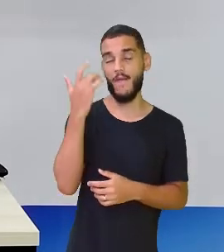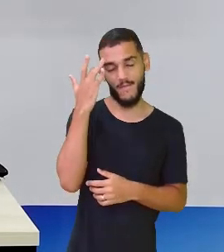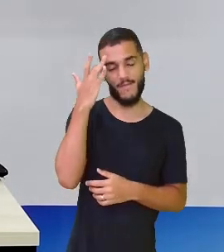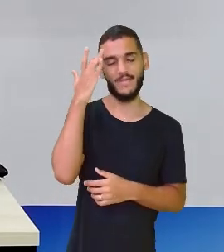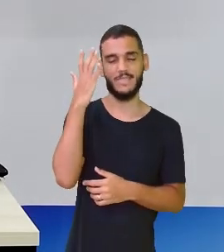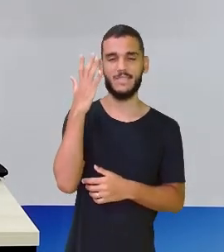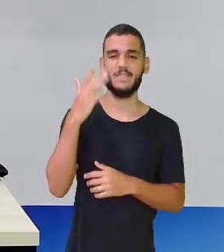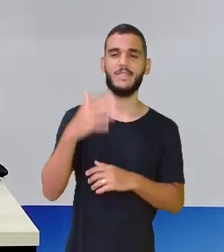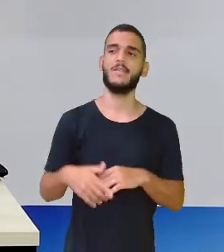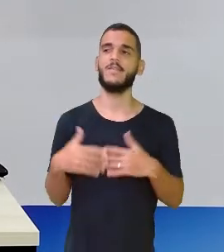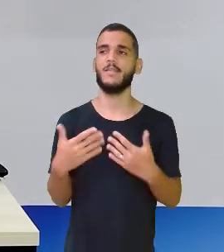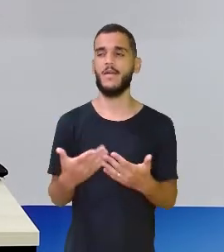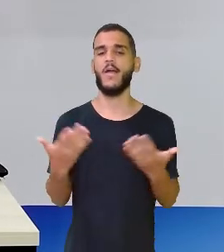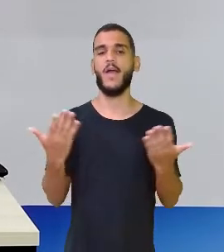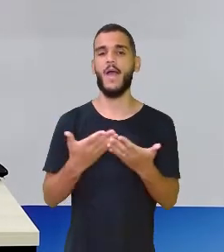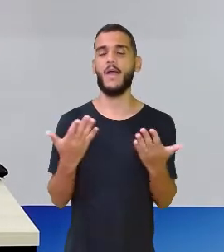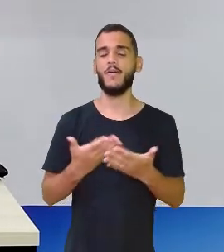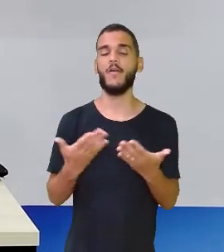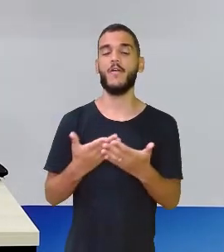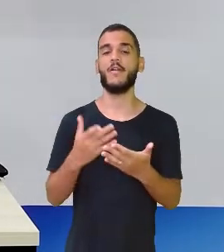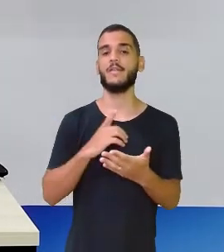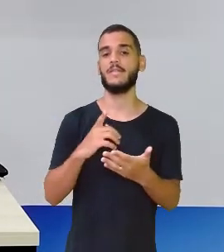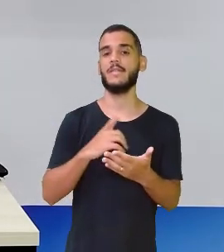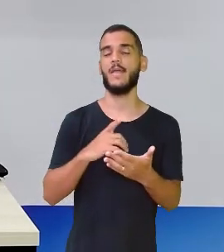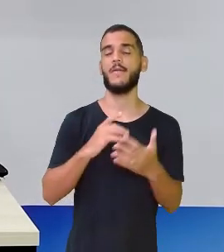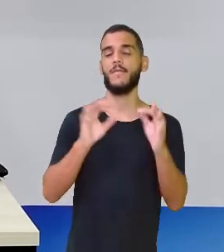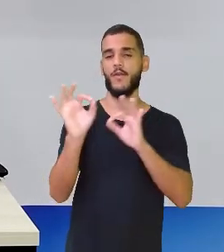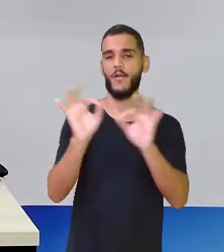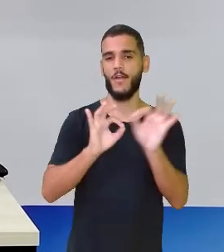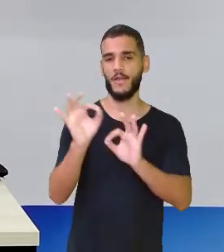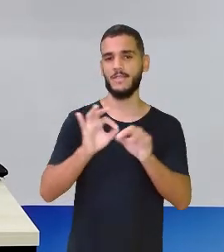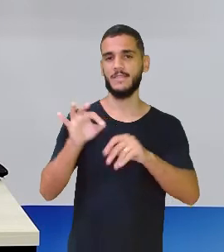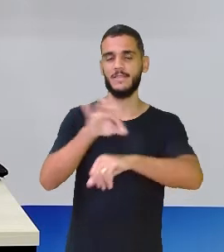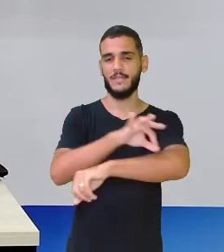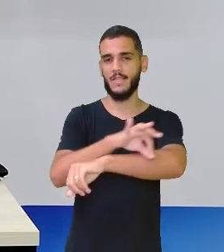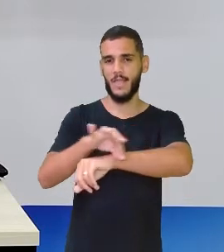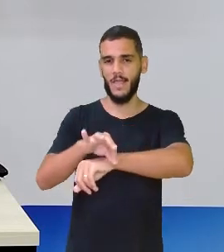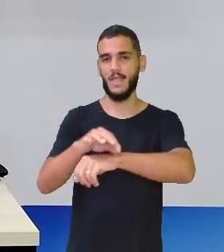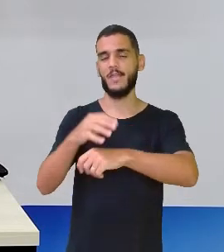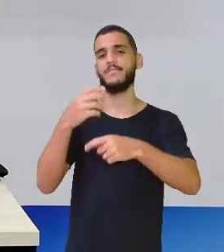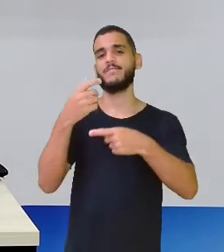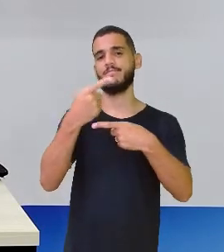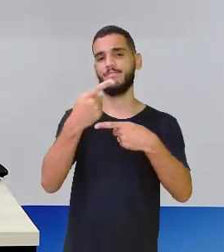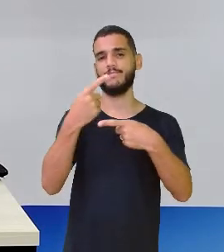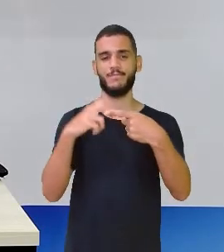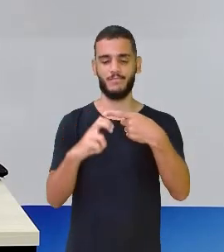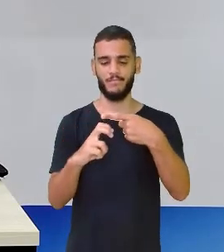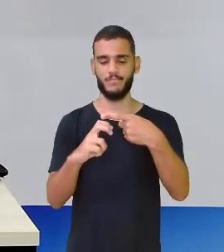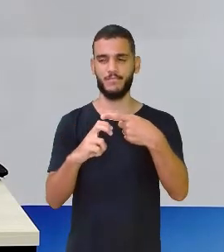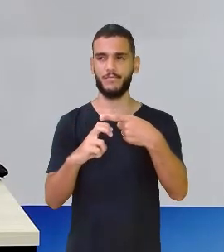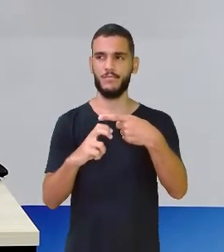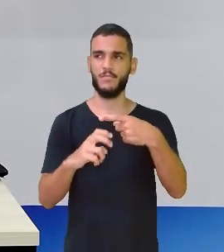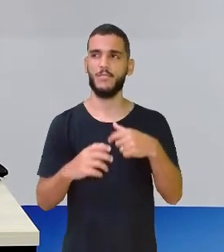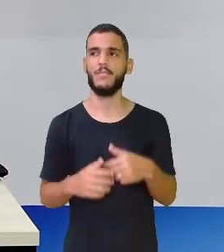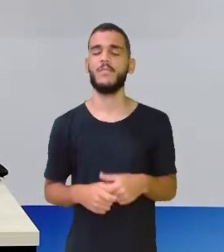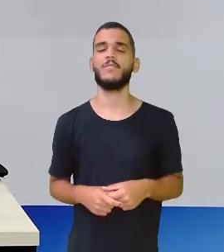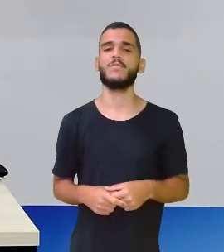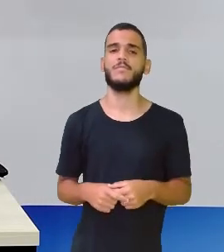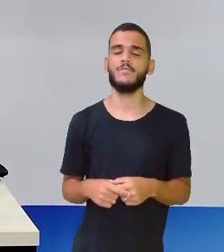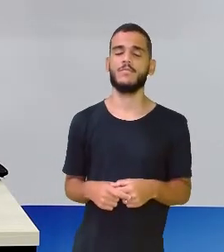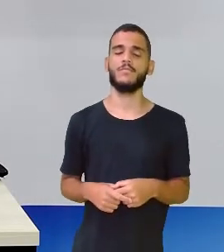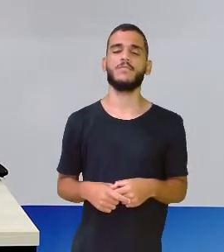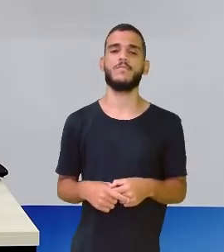Dessa vez, a gente vai dividir a nossa reta em quantas partes? Em cinco. Primeiro, começa da fração.